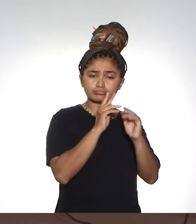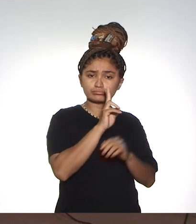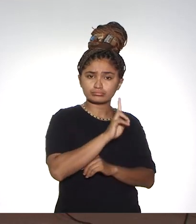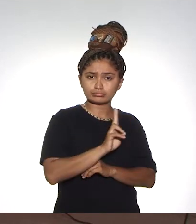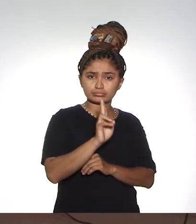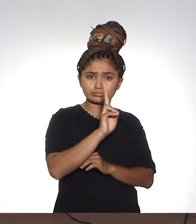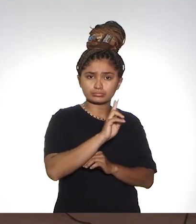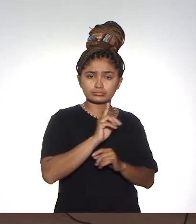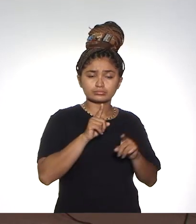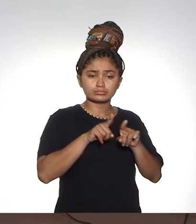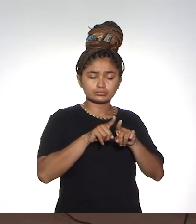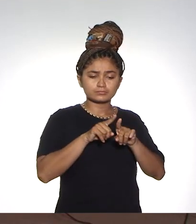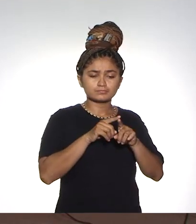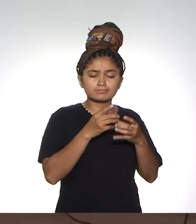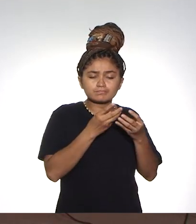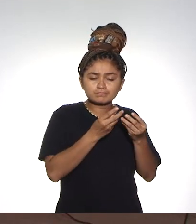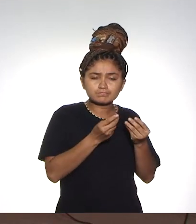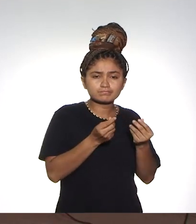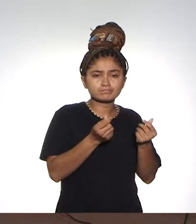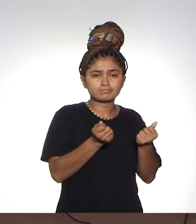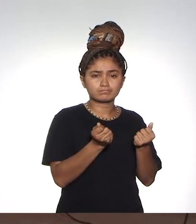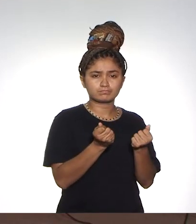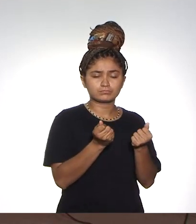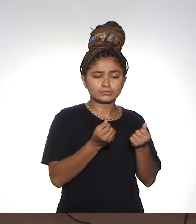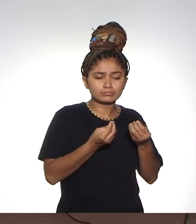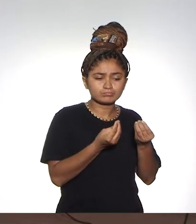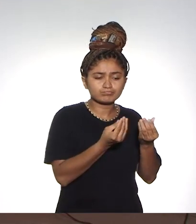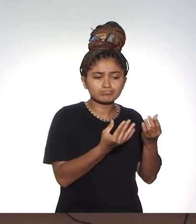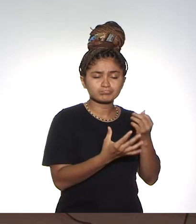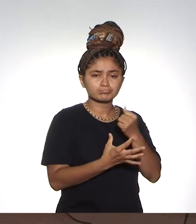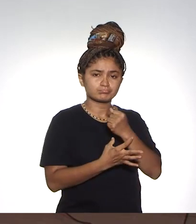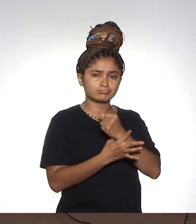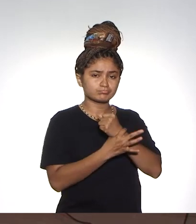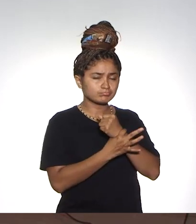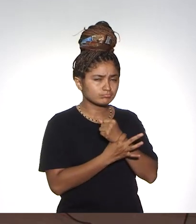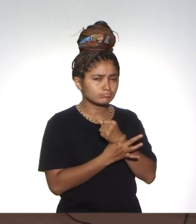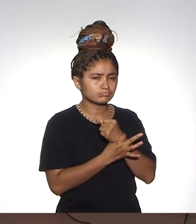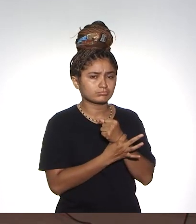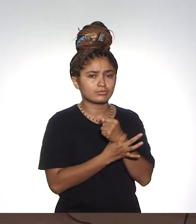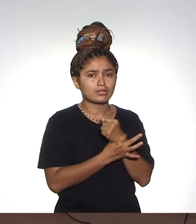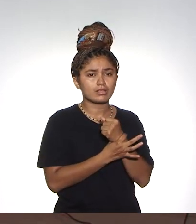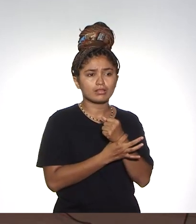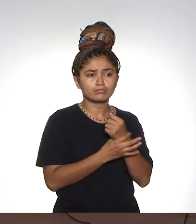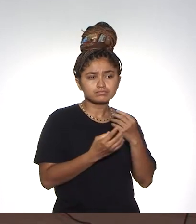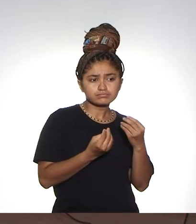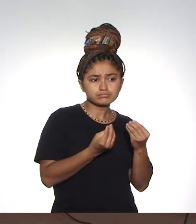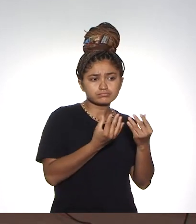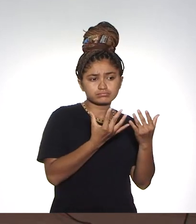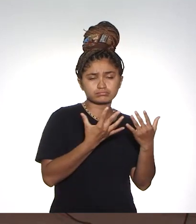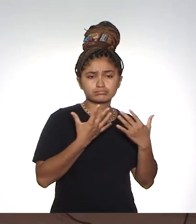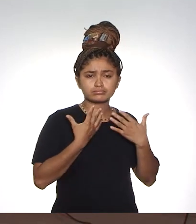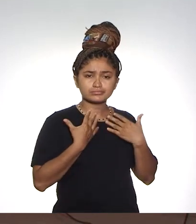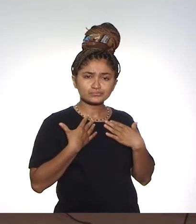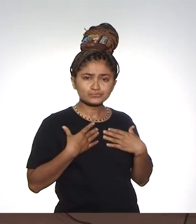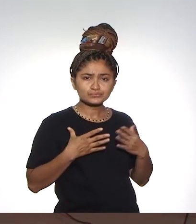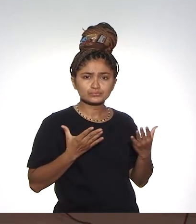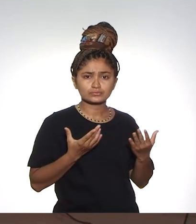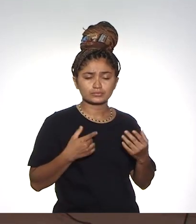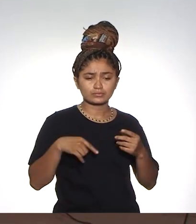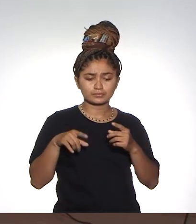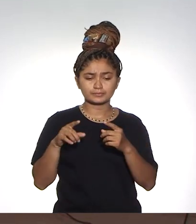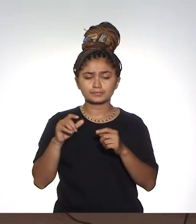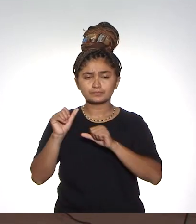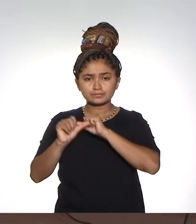universitária com materiais de boa qualidade, oferecendo segurança, oferecendo conforto